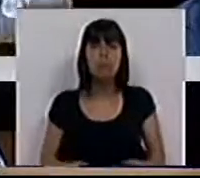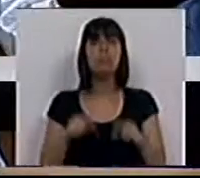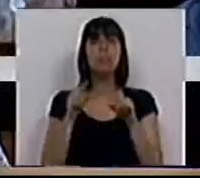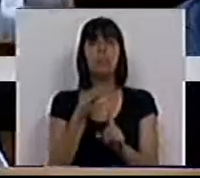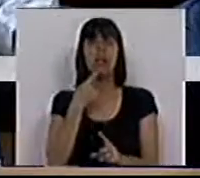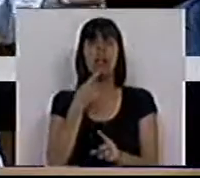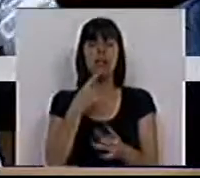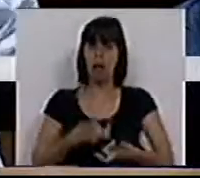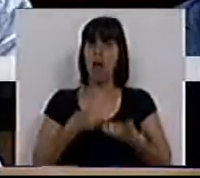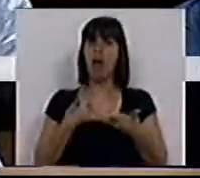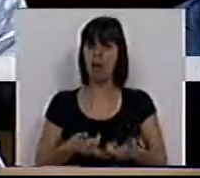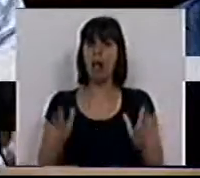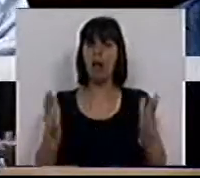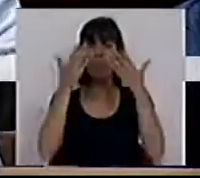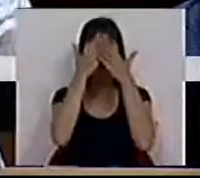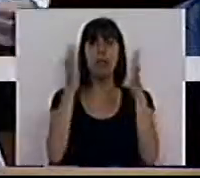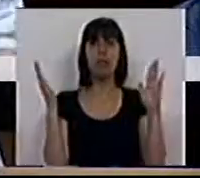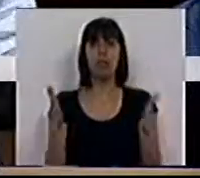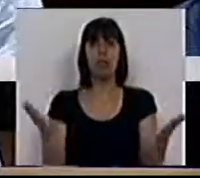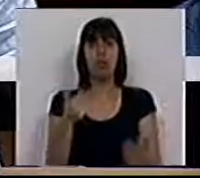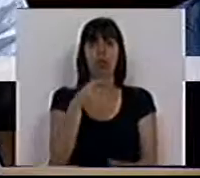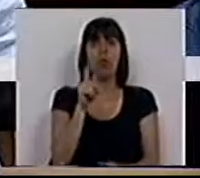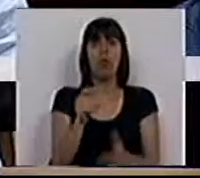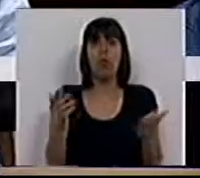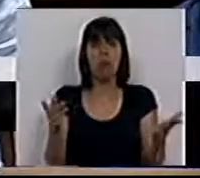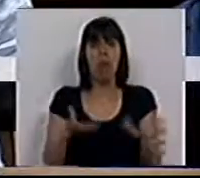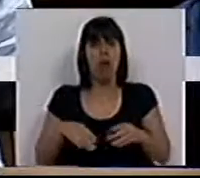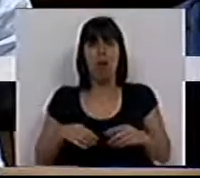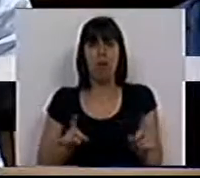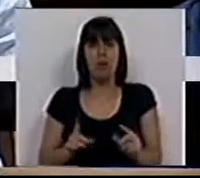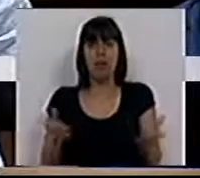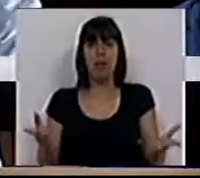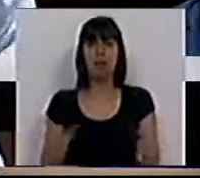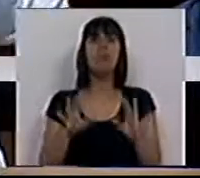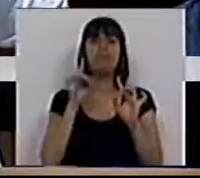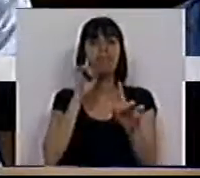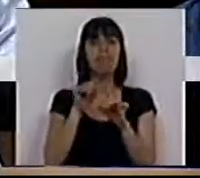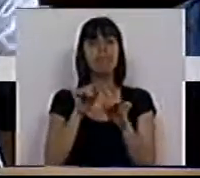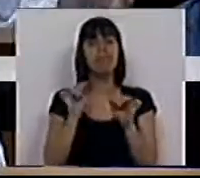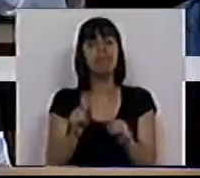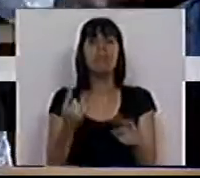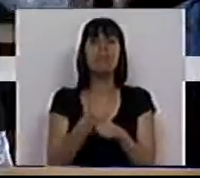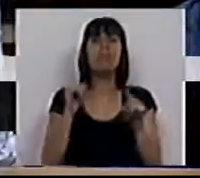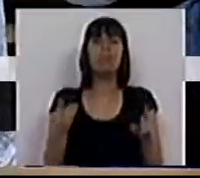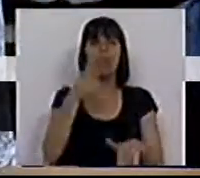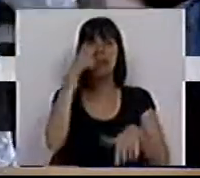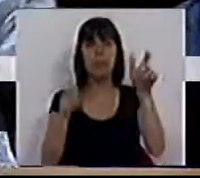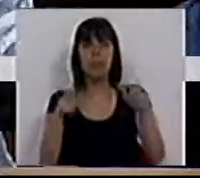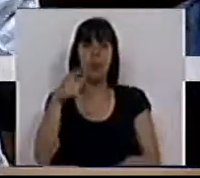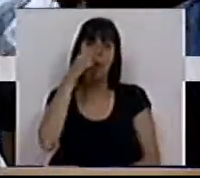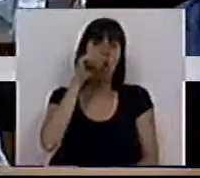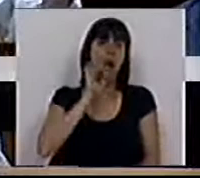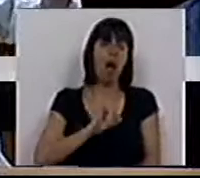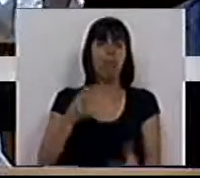é um sinal de alarme para a democracia que o Bloco de Esquerda não aceita. Nesse sentido e porque cidadãos e